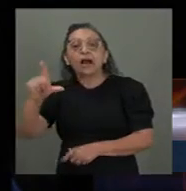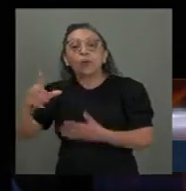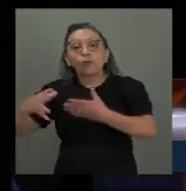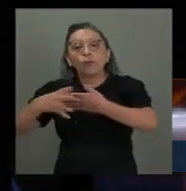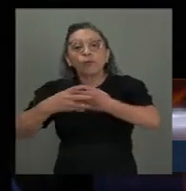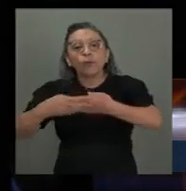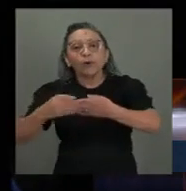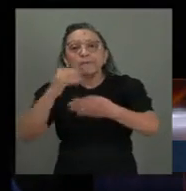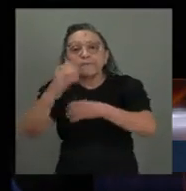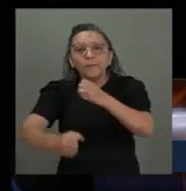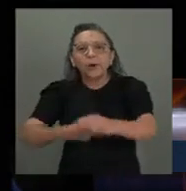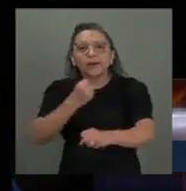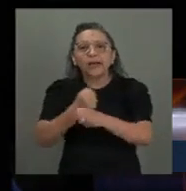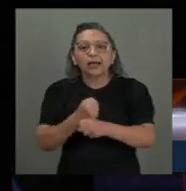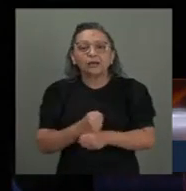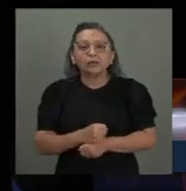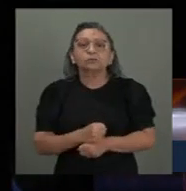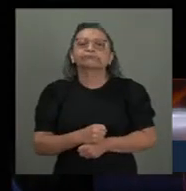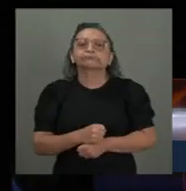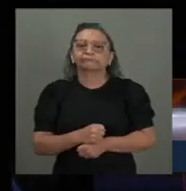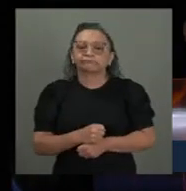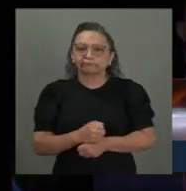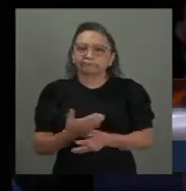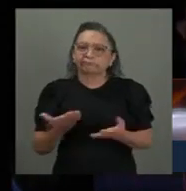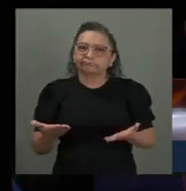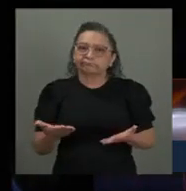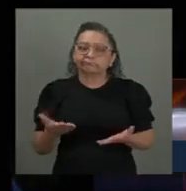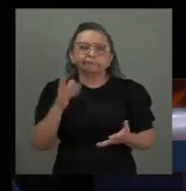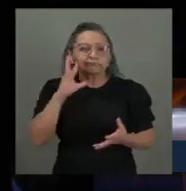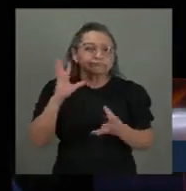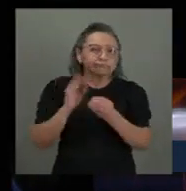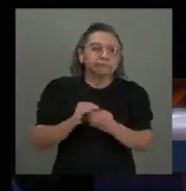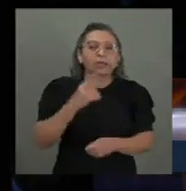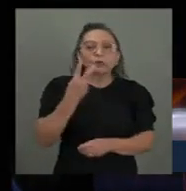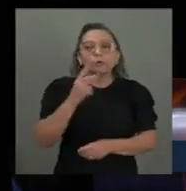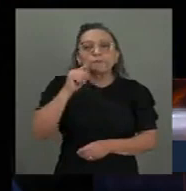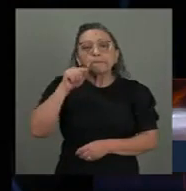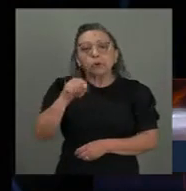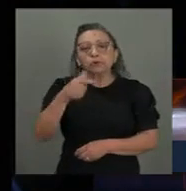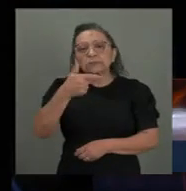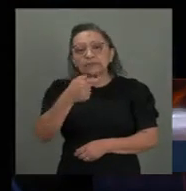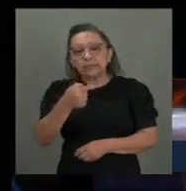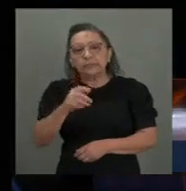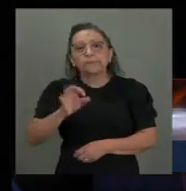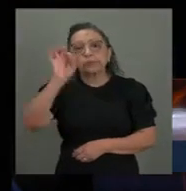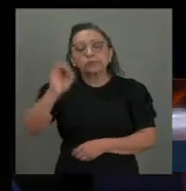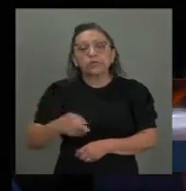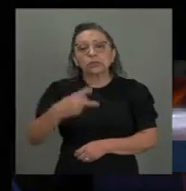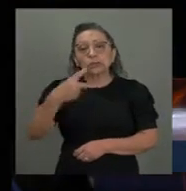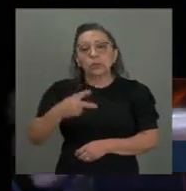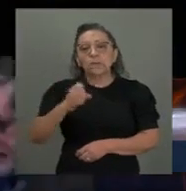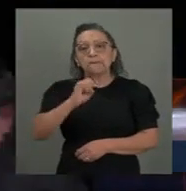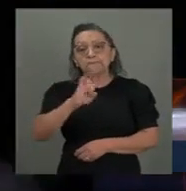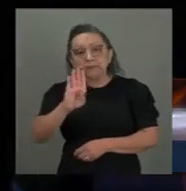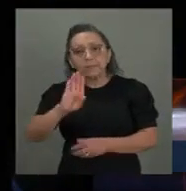por ano, representando 2,7% do PIB mundial.